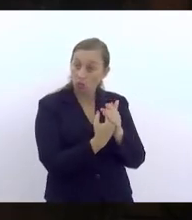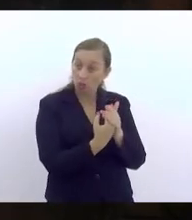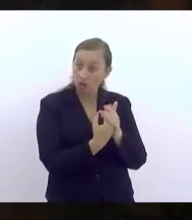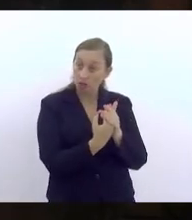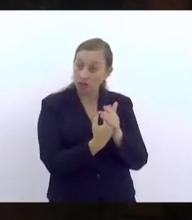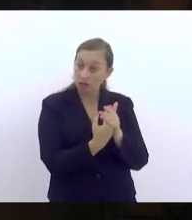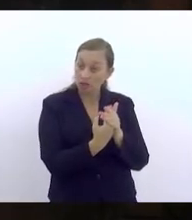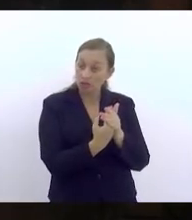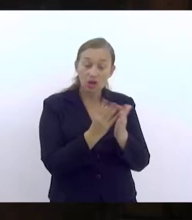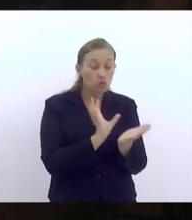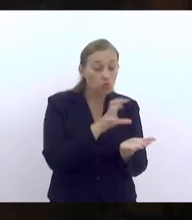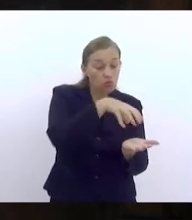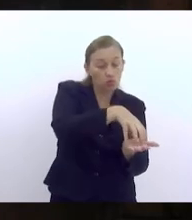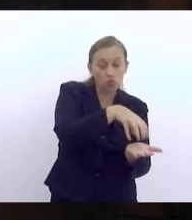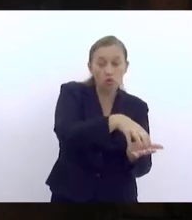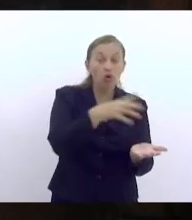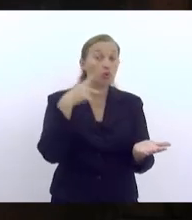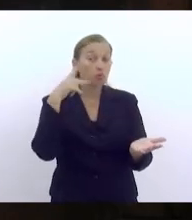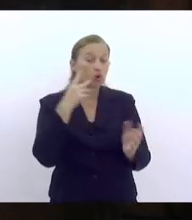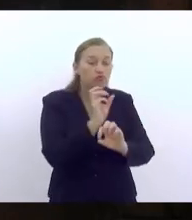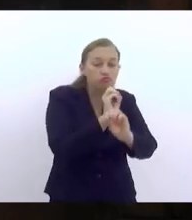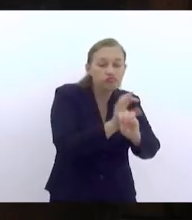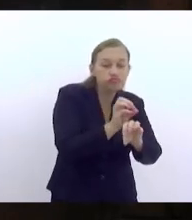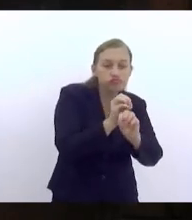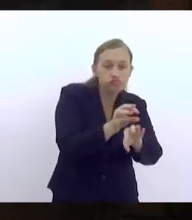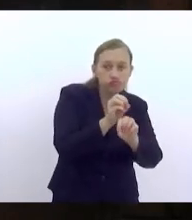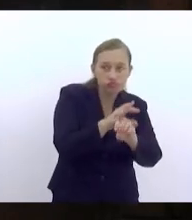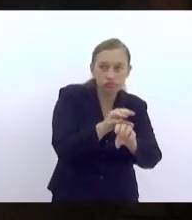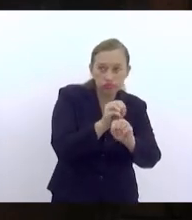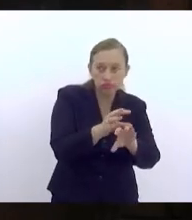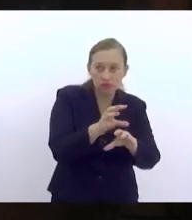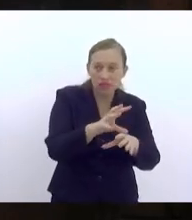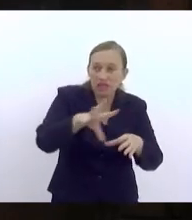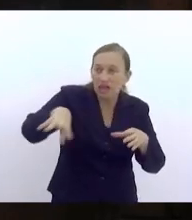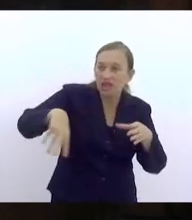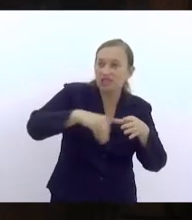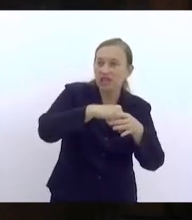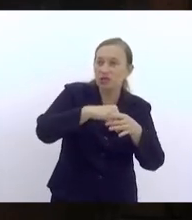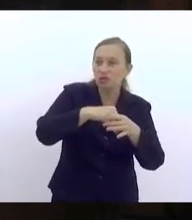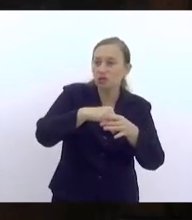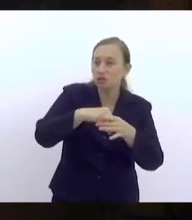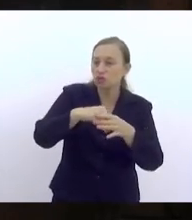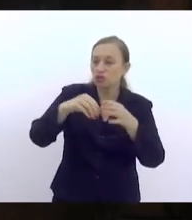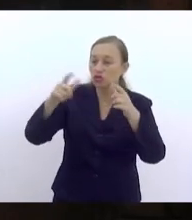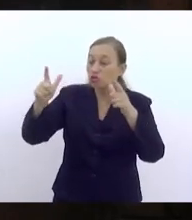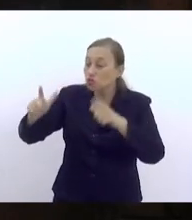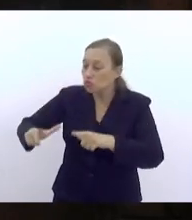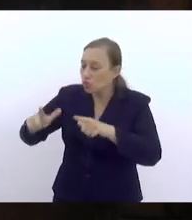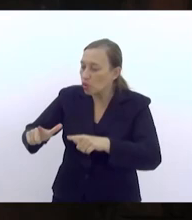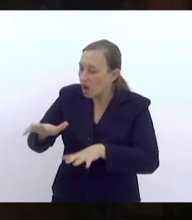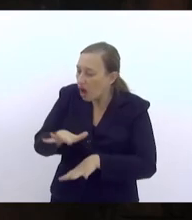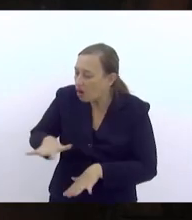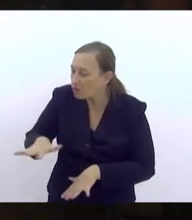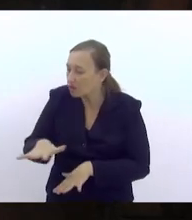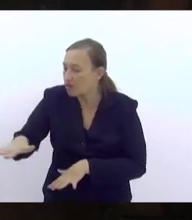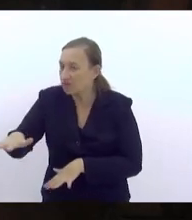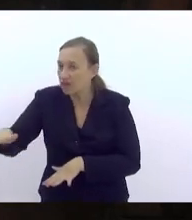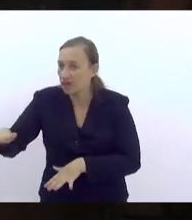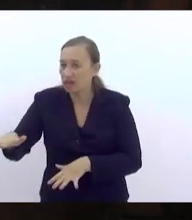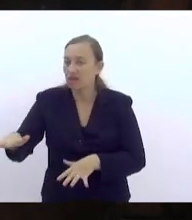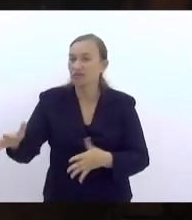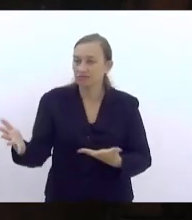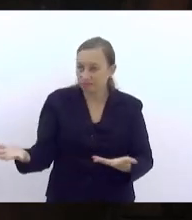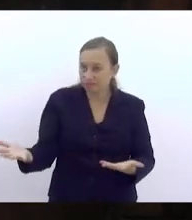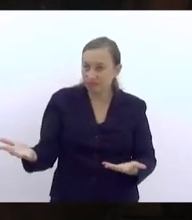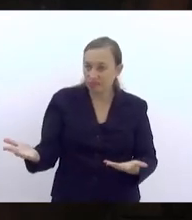de uma política de educação que está dentro de um território que é atravessado por uma complexidade